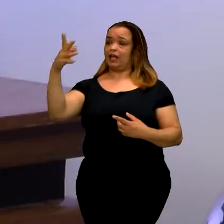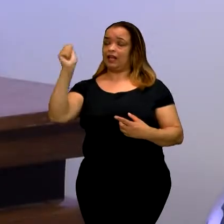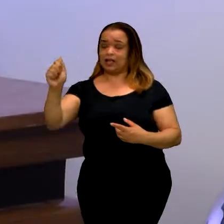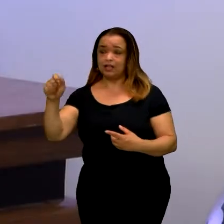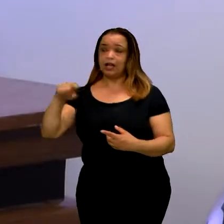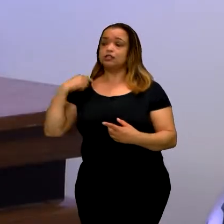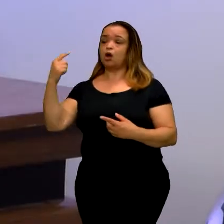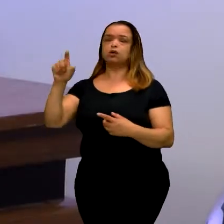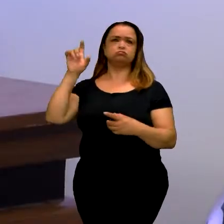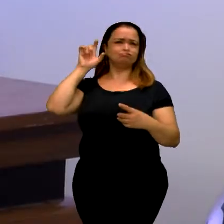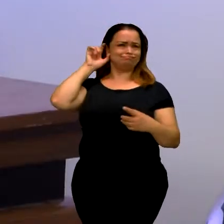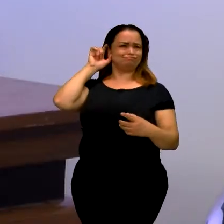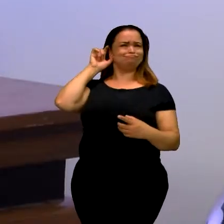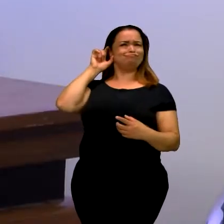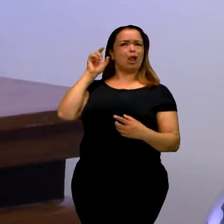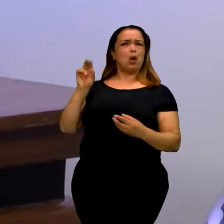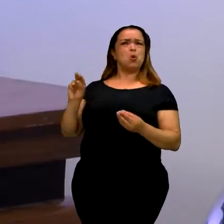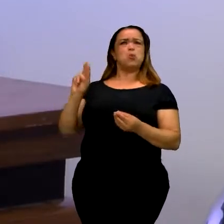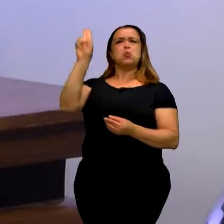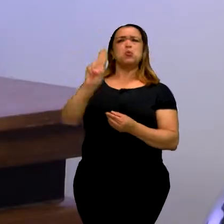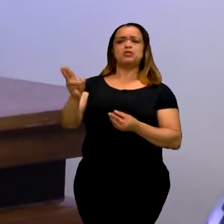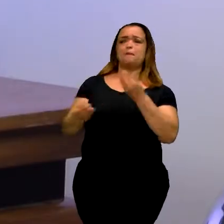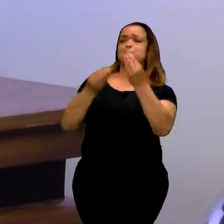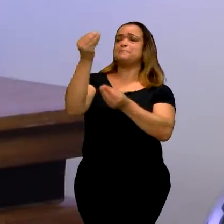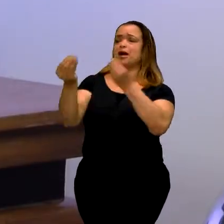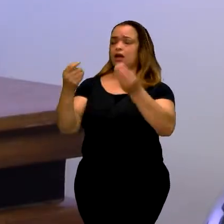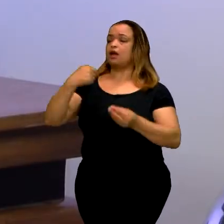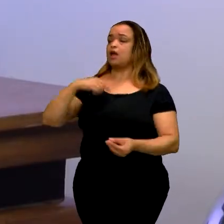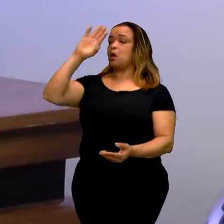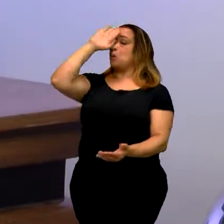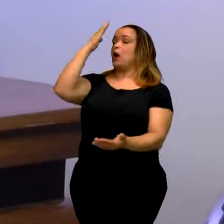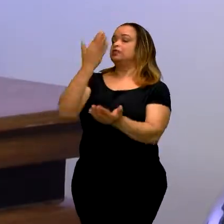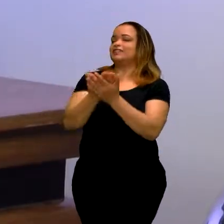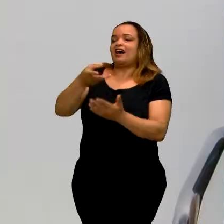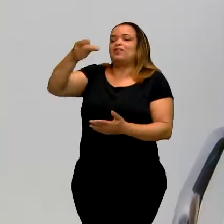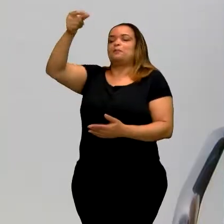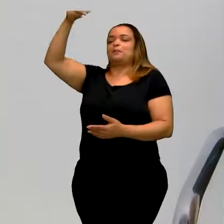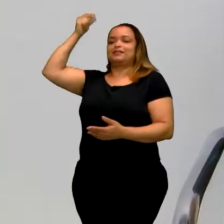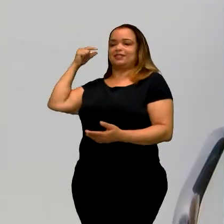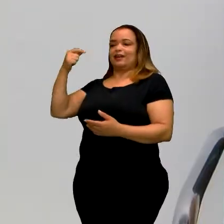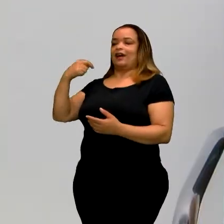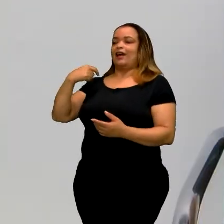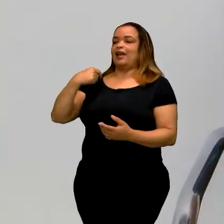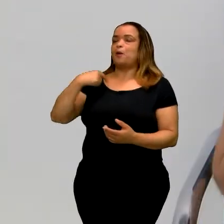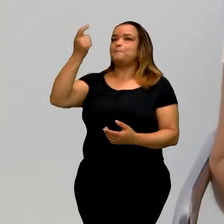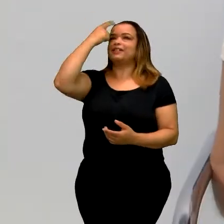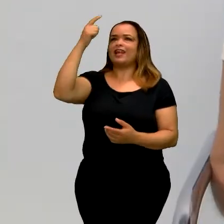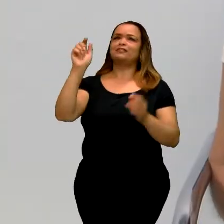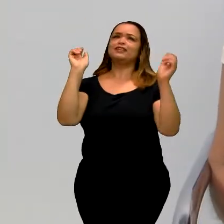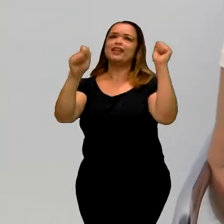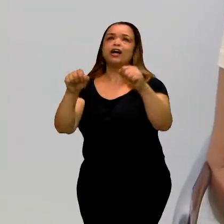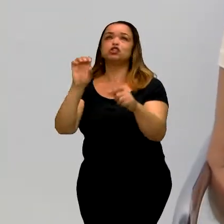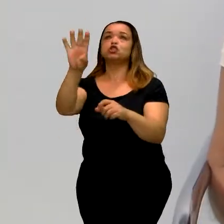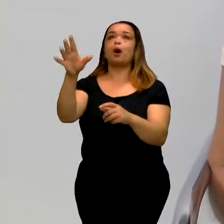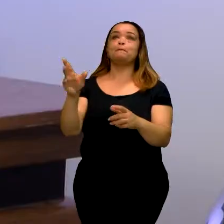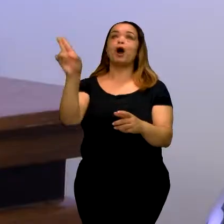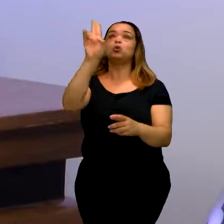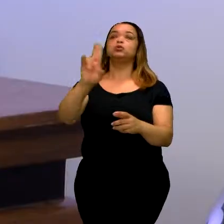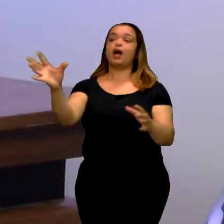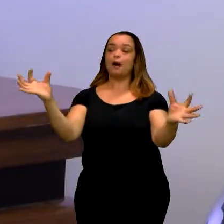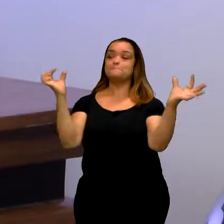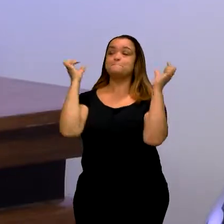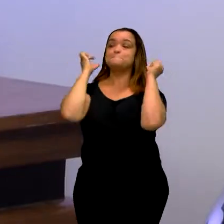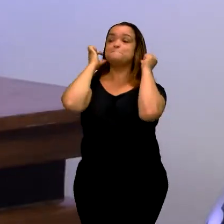para nós, surdos, sem função nenhuma. Eu acreditava nisso. Só servia para pôr brinco. Exatamente. Foi o que meu